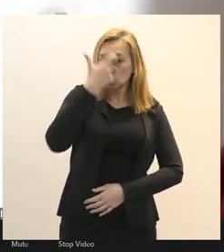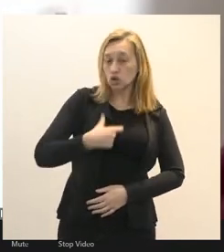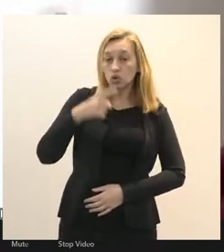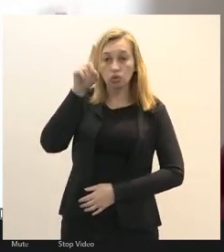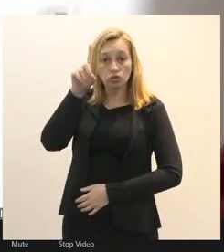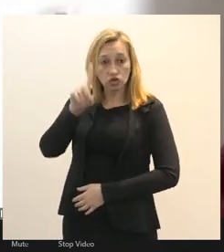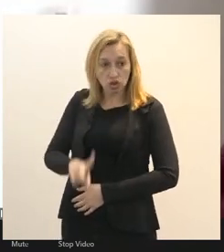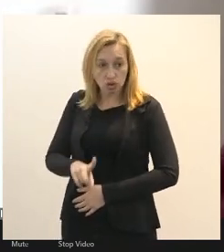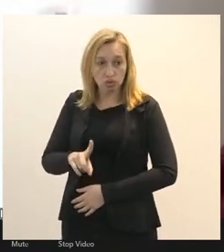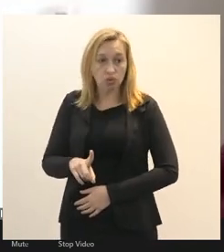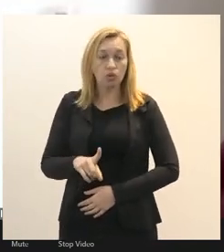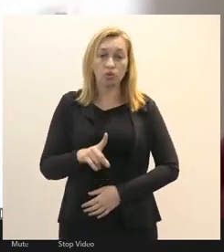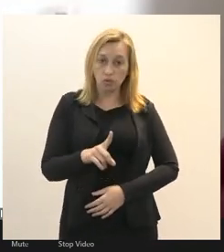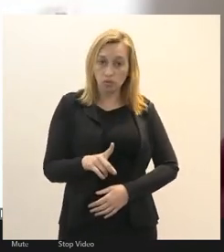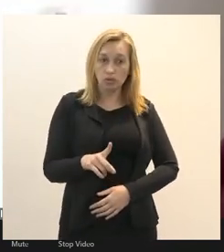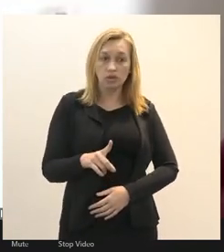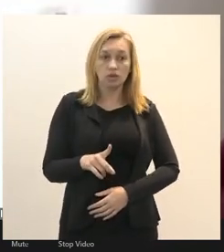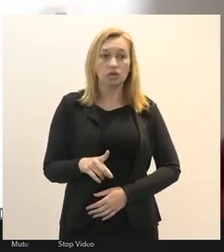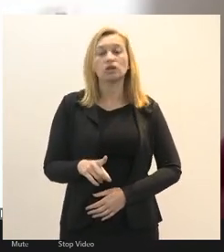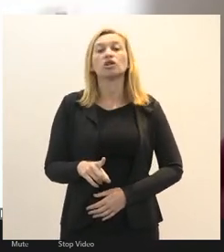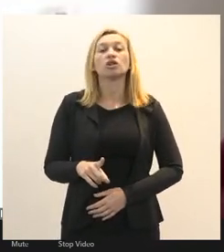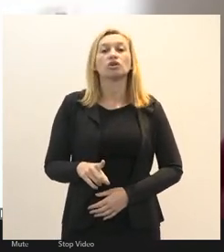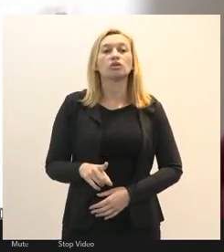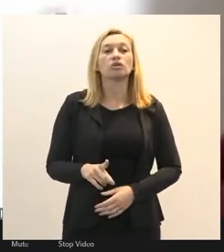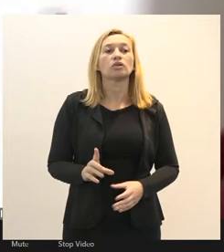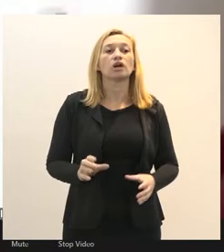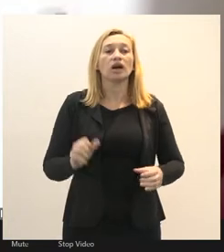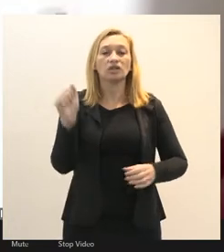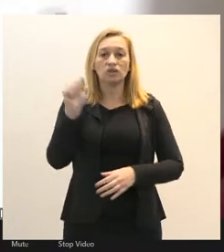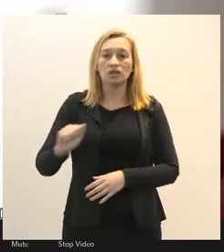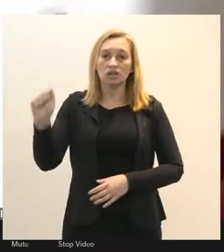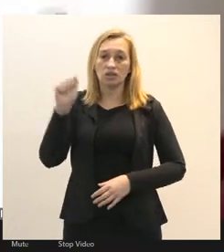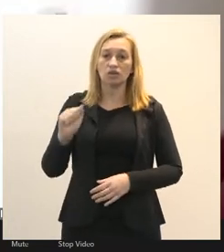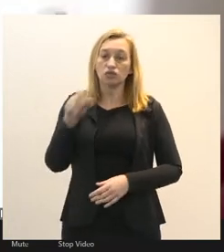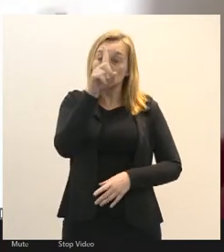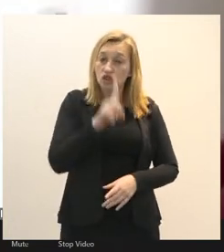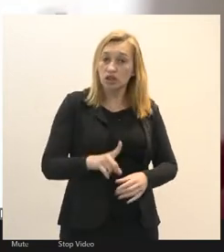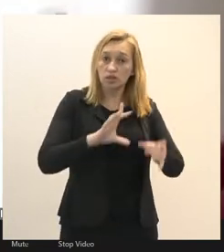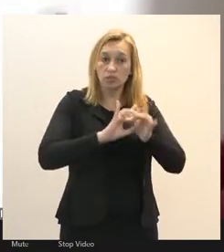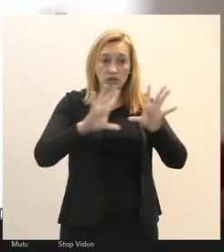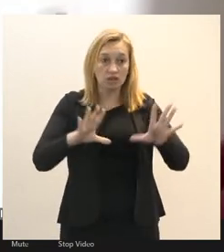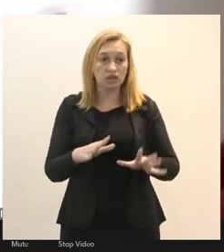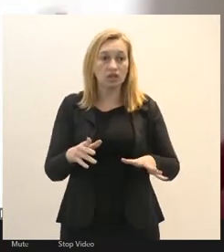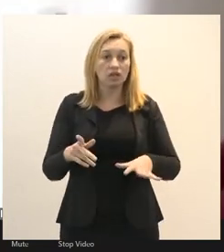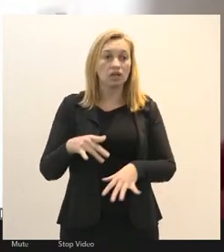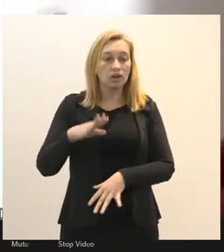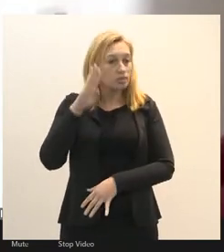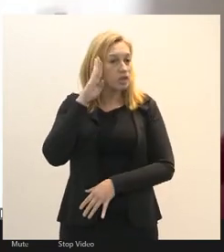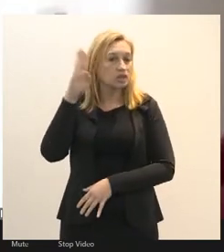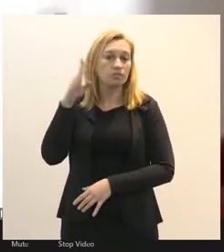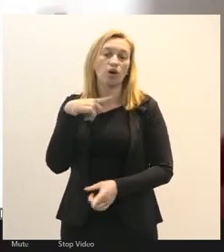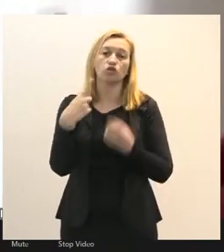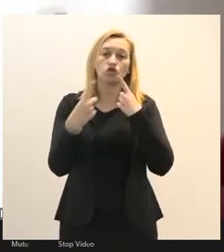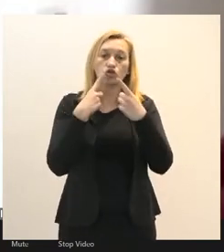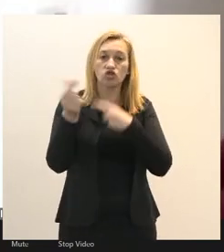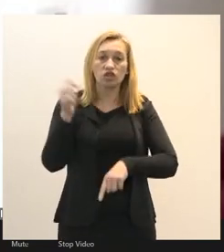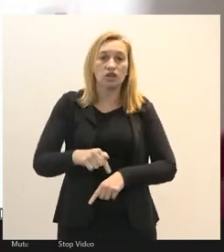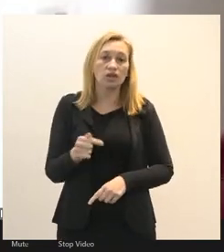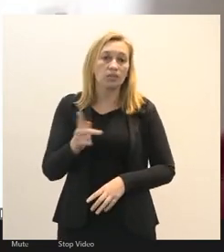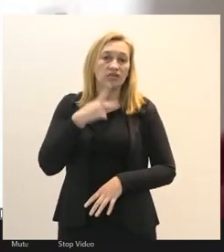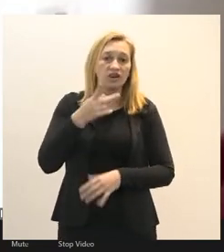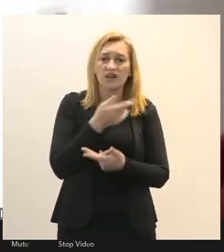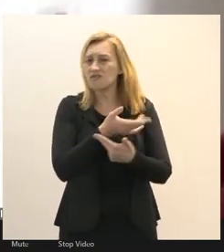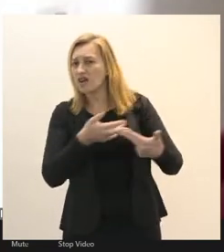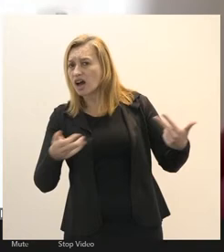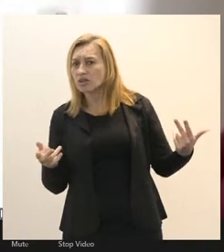ABJD na Associação Brasileira Jurídica pela Democracia é fundamental abrir esse espaço de debate aqui para levantar esses tantos